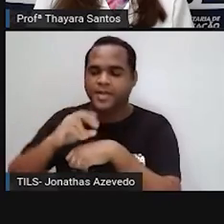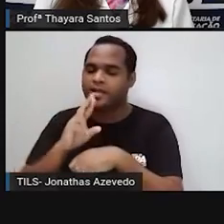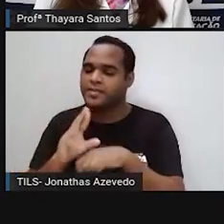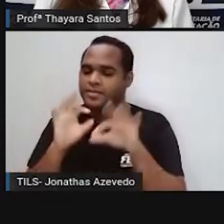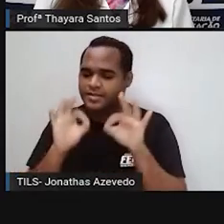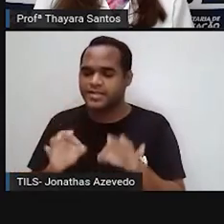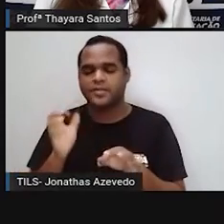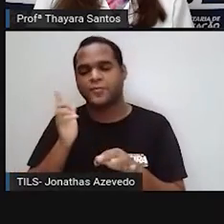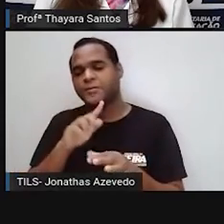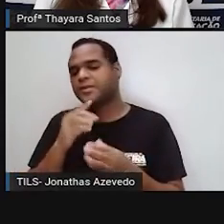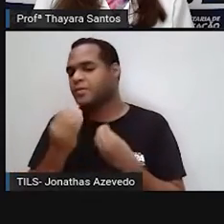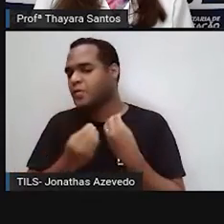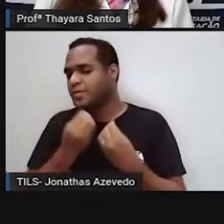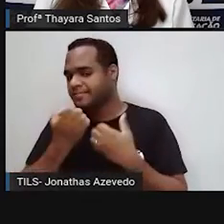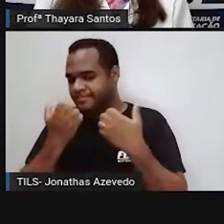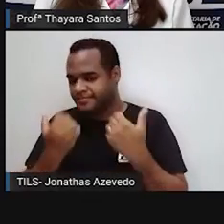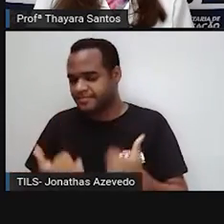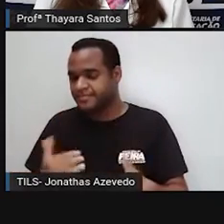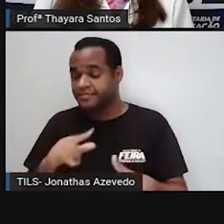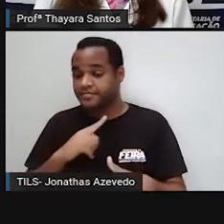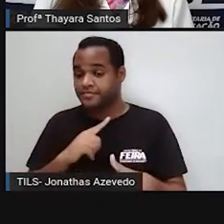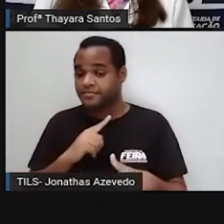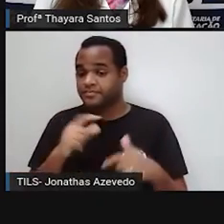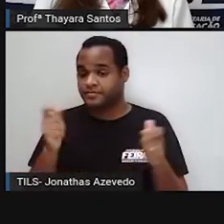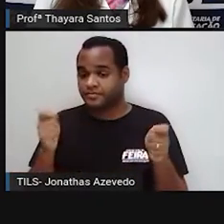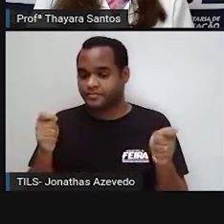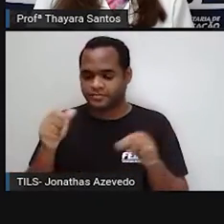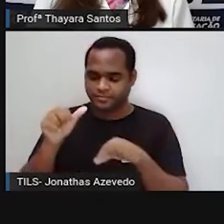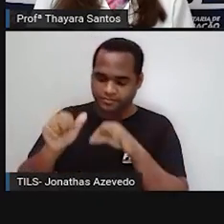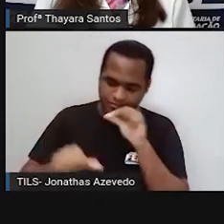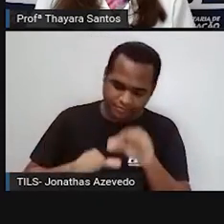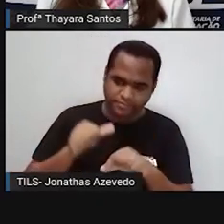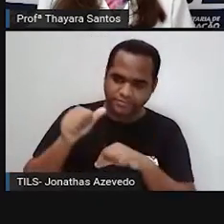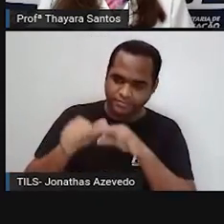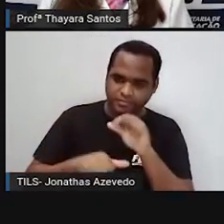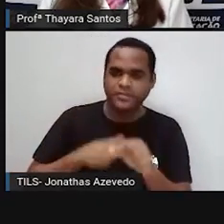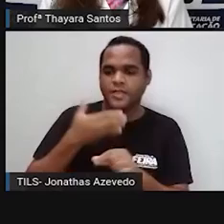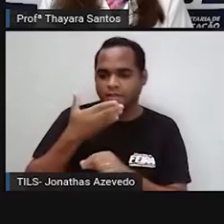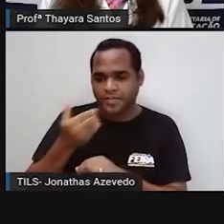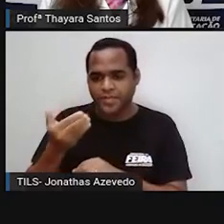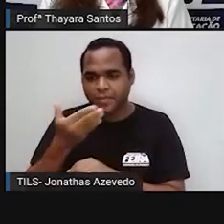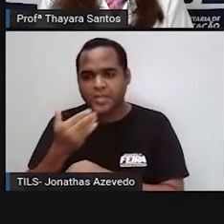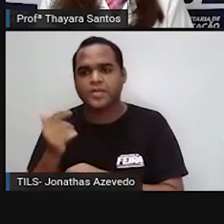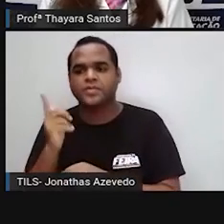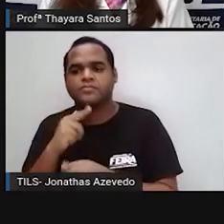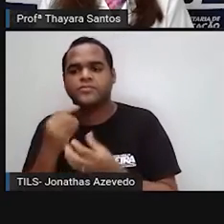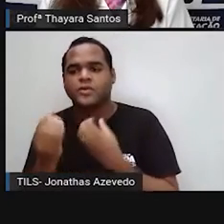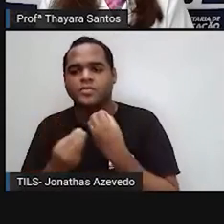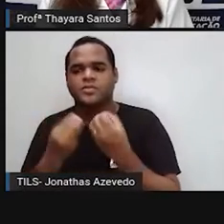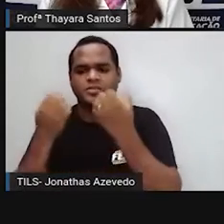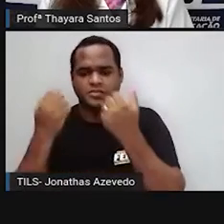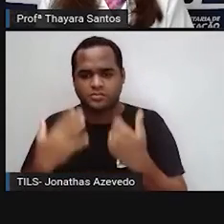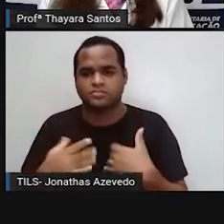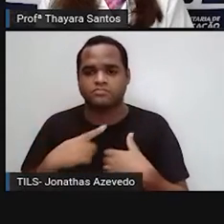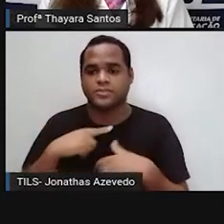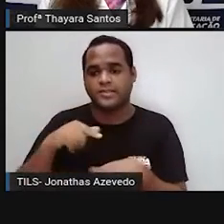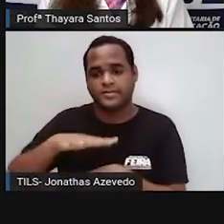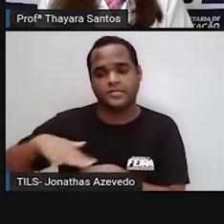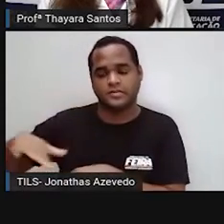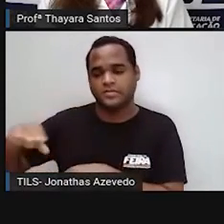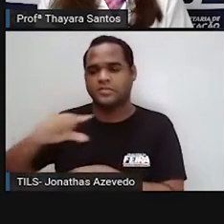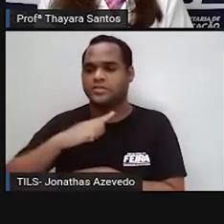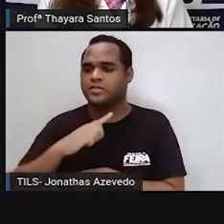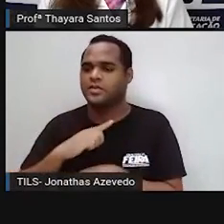alterando as nossas mudanças, melhorando a nossa relação com o ambiente, tendo